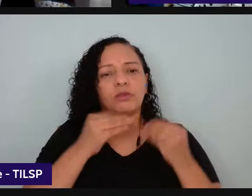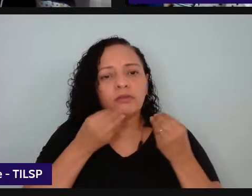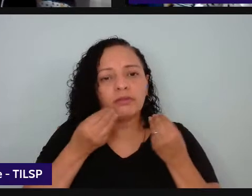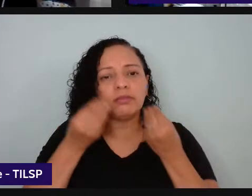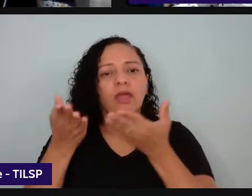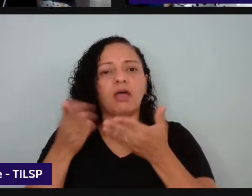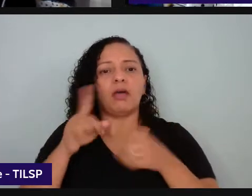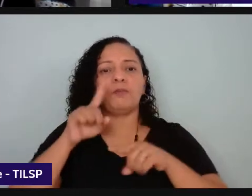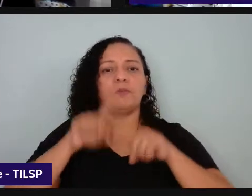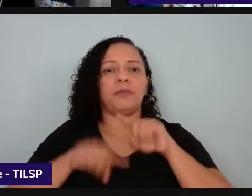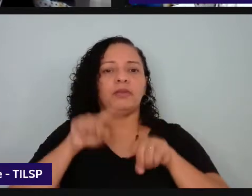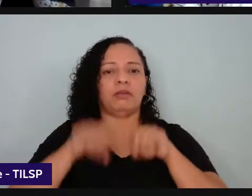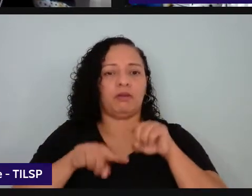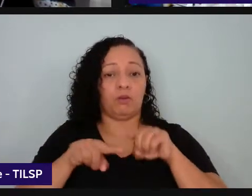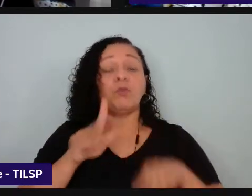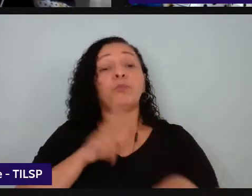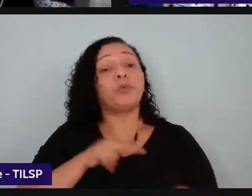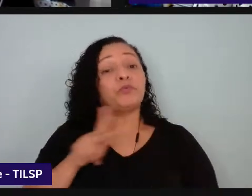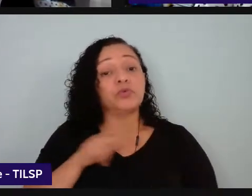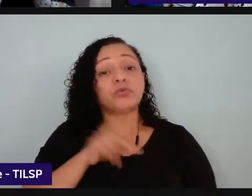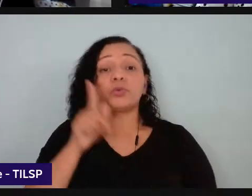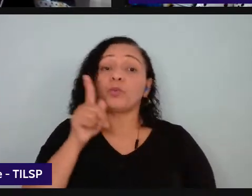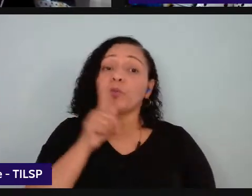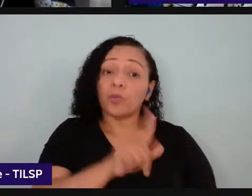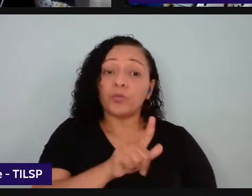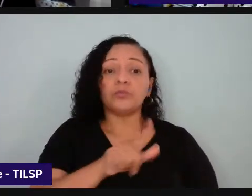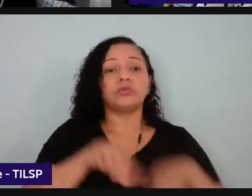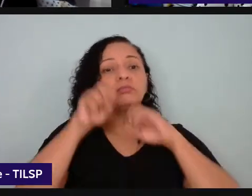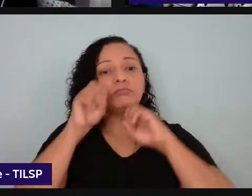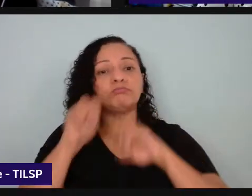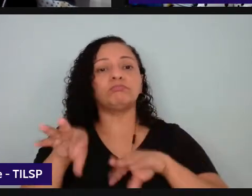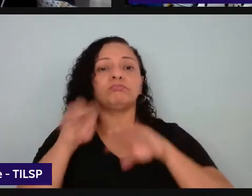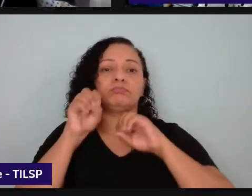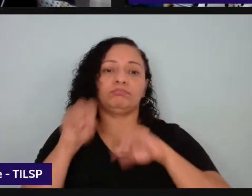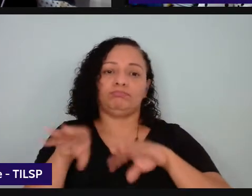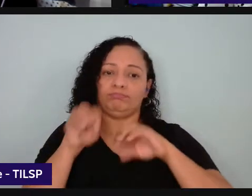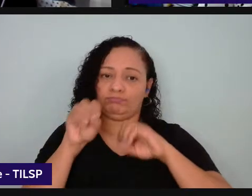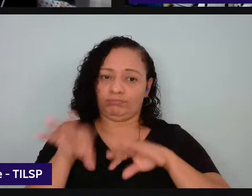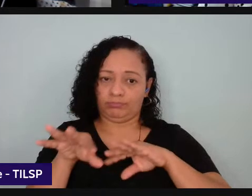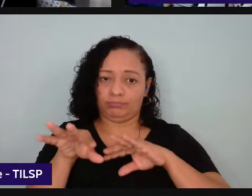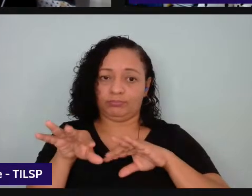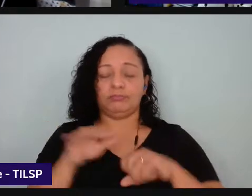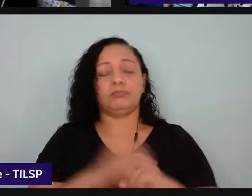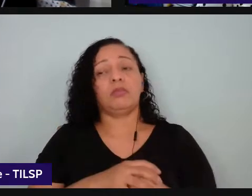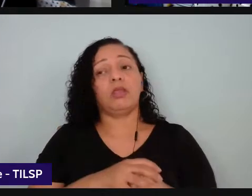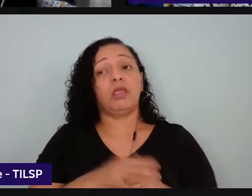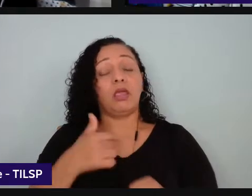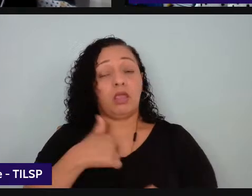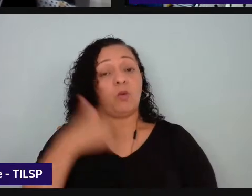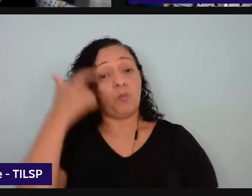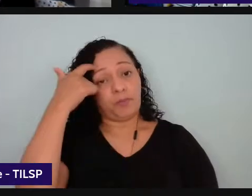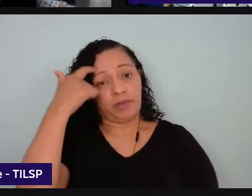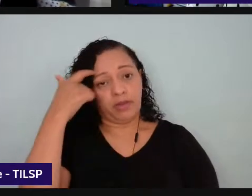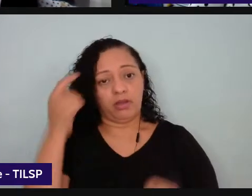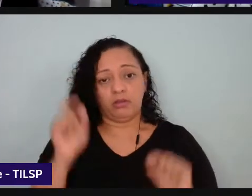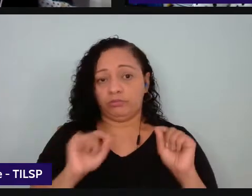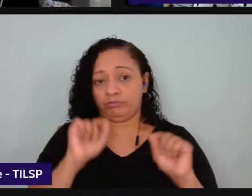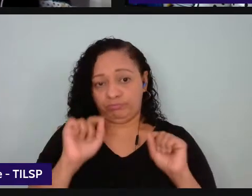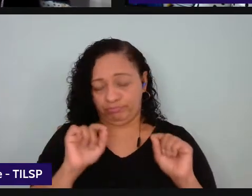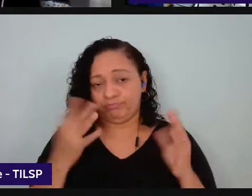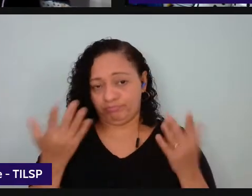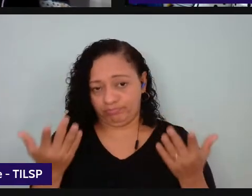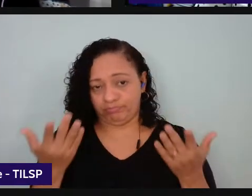condições desse professor realizar o seu trabalho eu penso que e aí voltando para